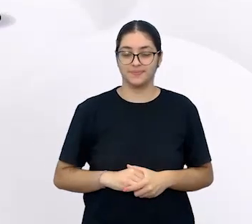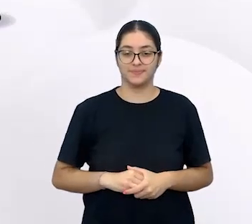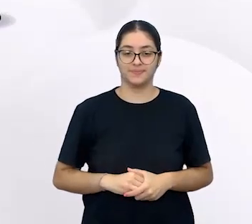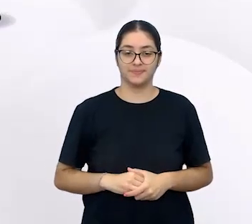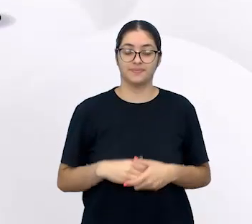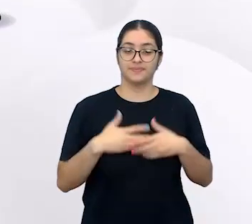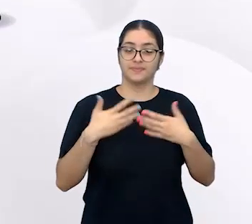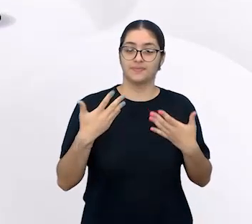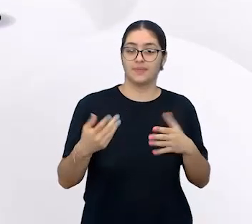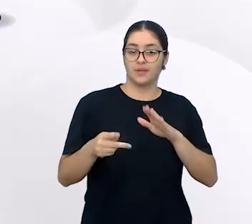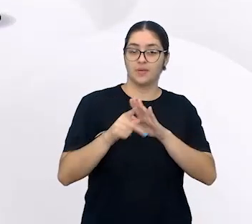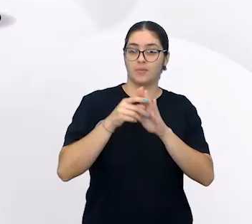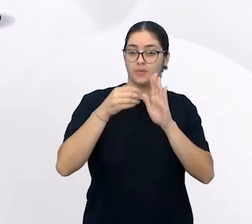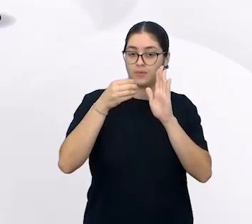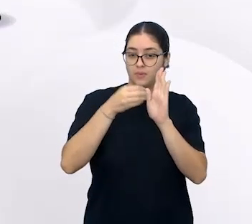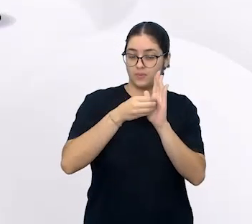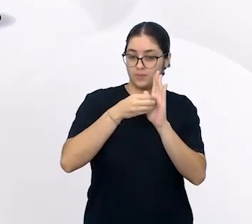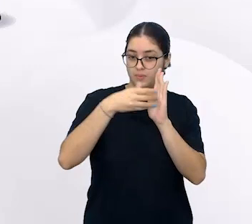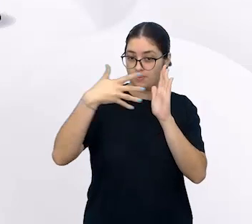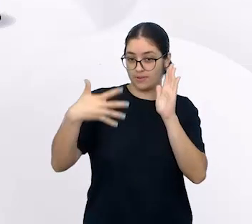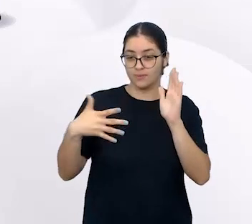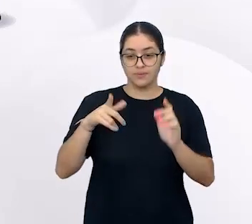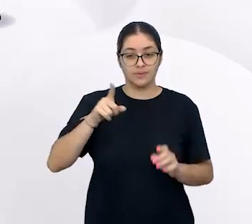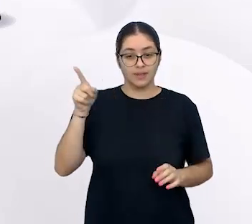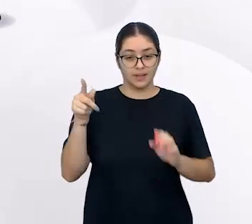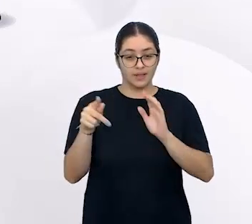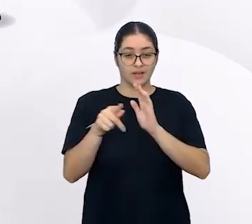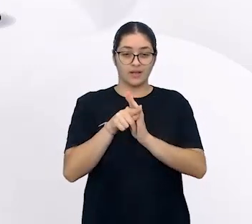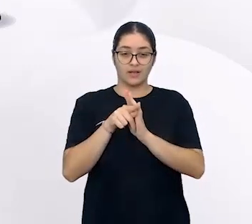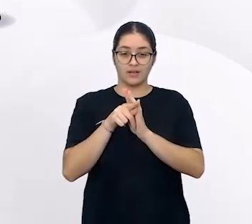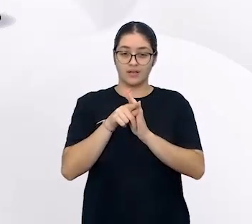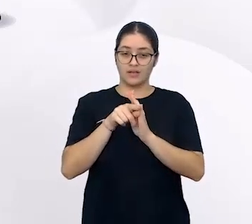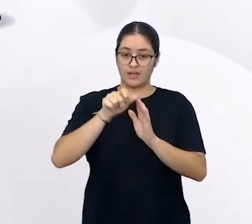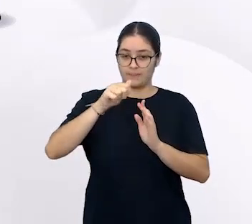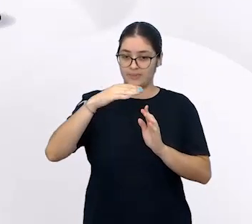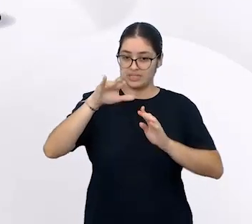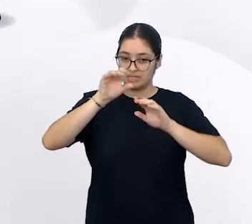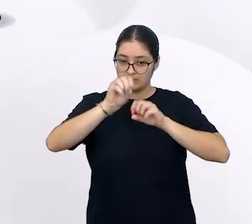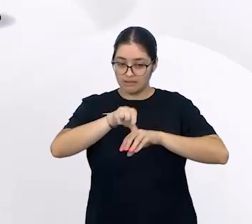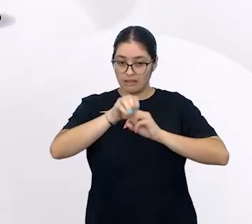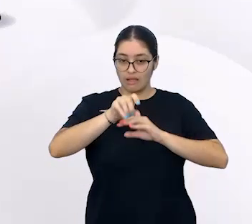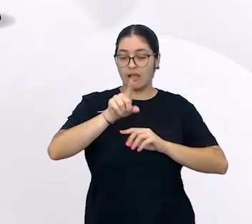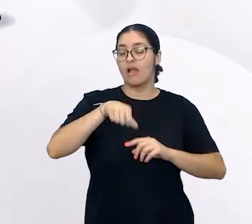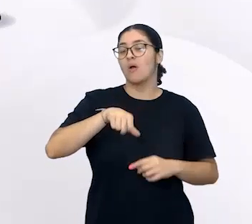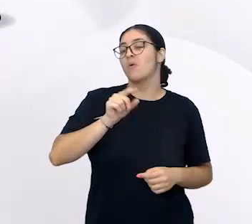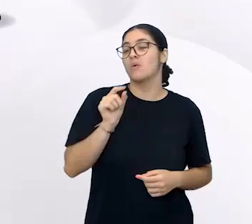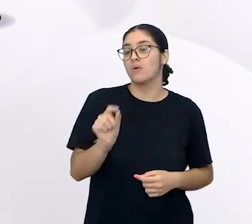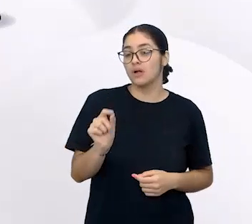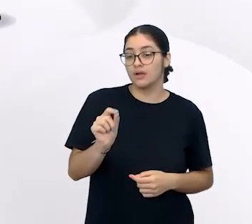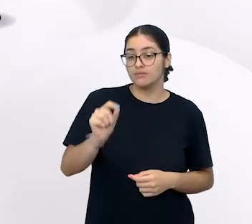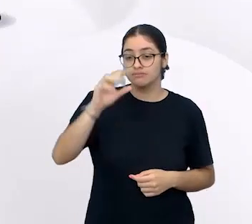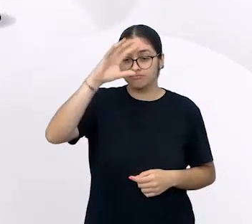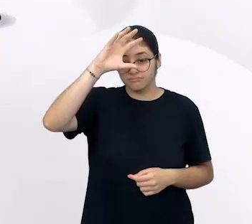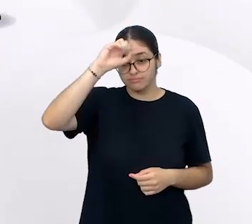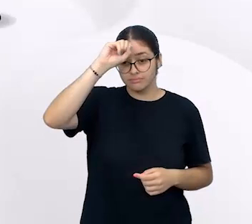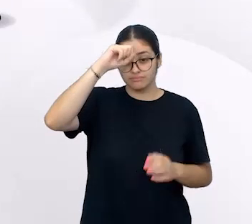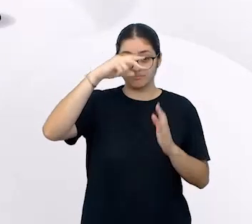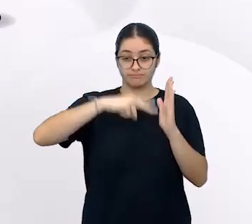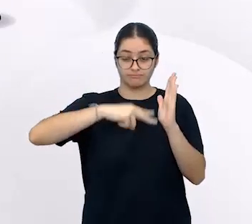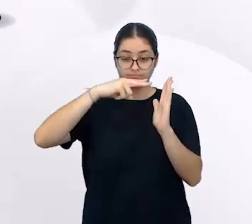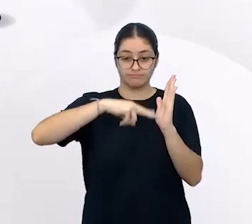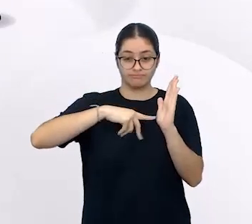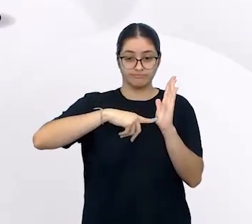Já de acordo com o currículo paulista, a alfabetização é entendida como aprendizagem da leitura,